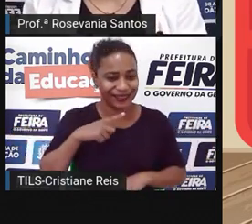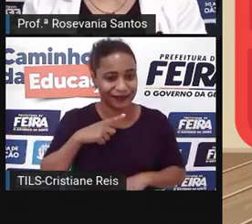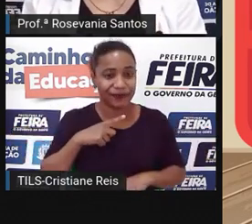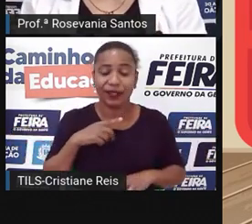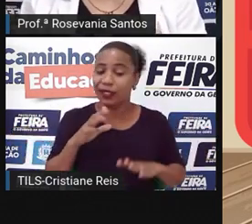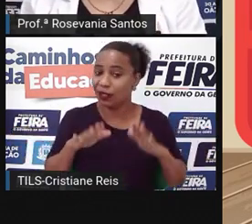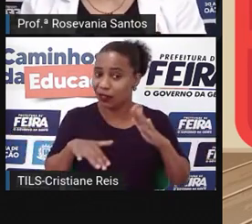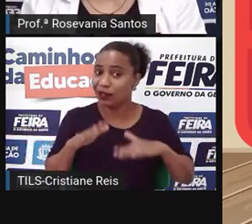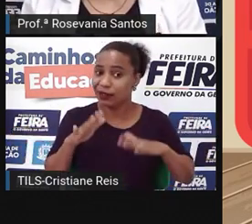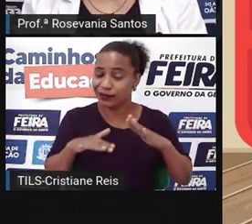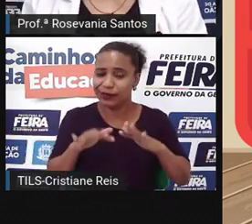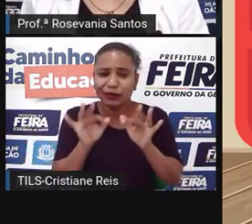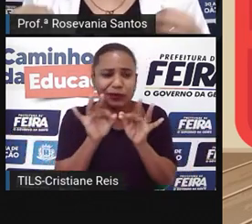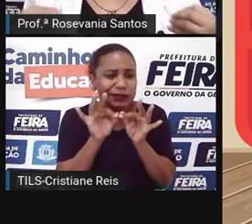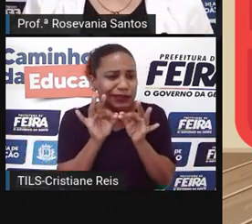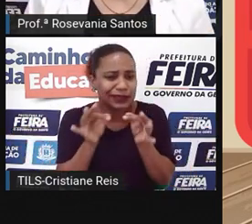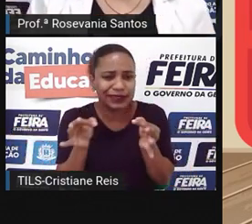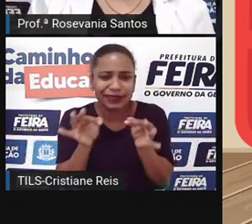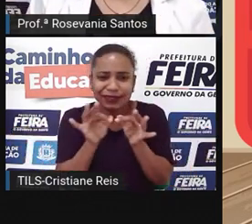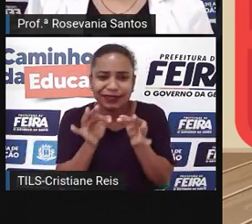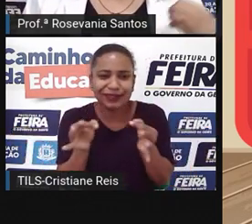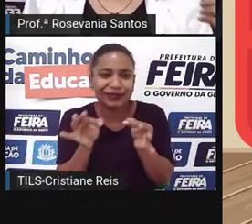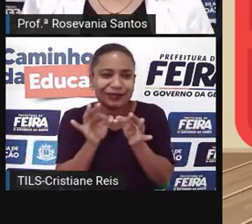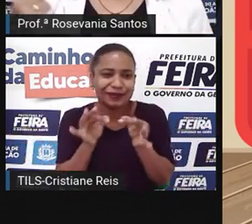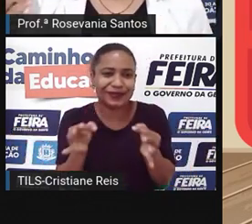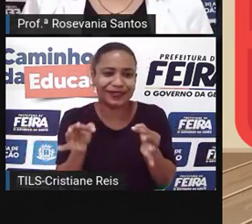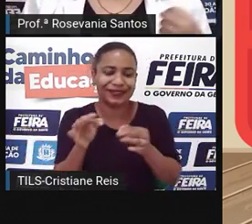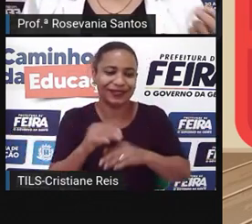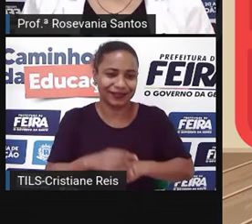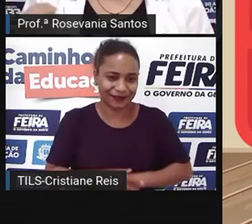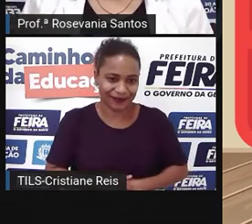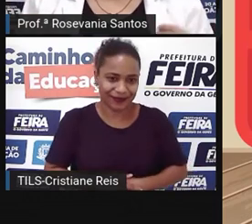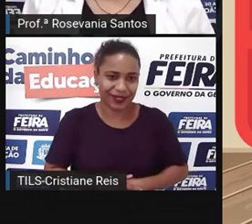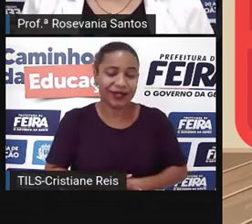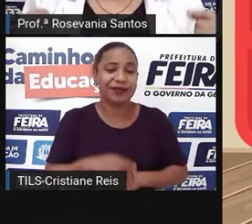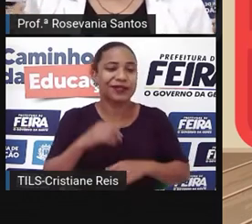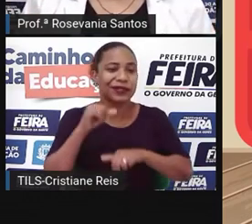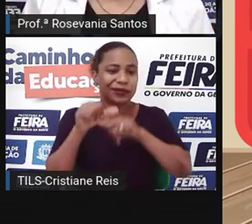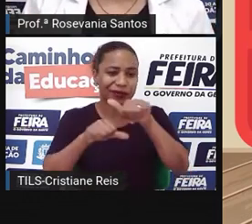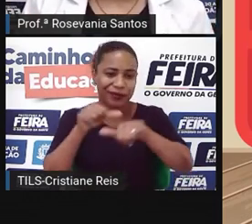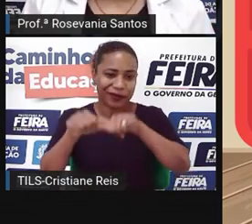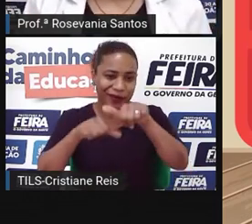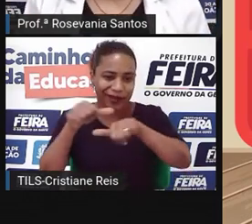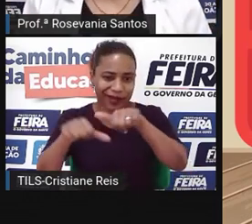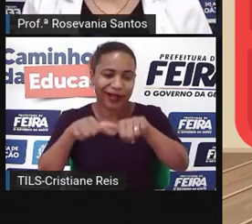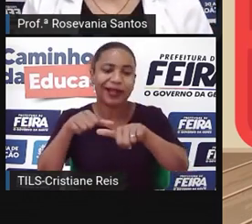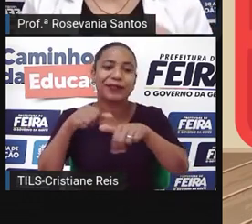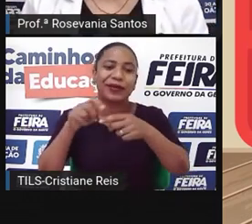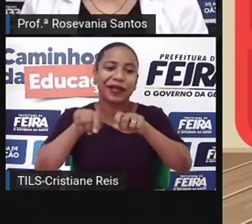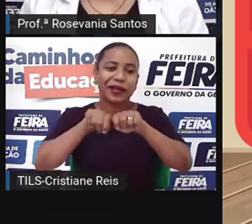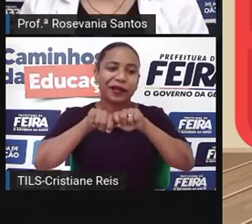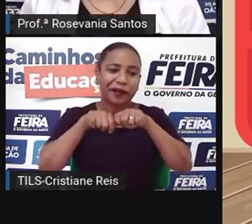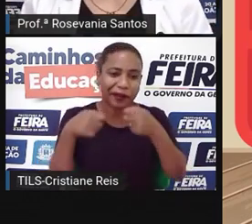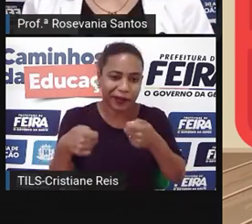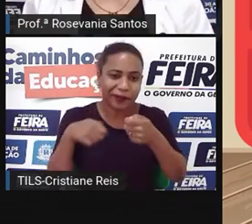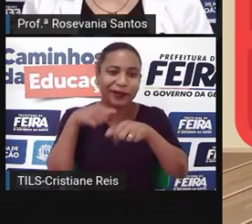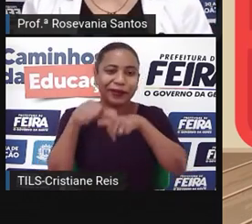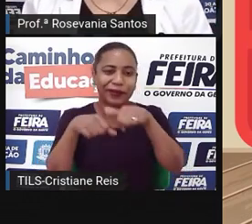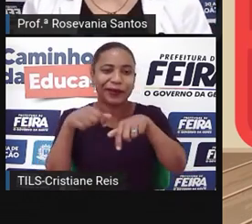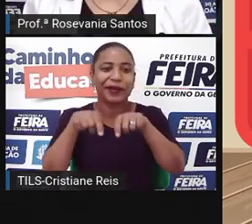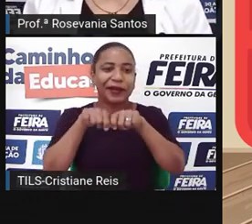vezes simples, mas que na realidade você precisa trocar muitas vezes, que eles não são tão duráveis assim, são bens